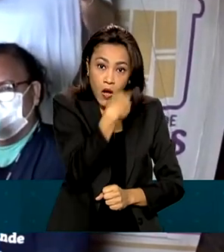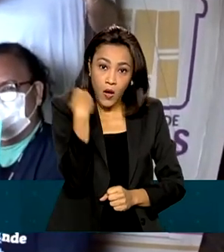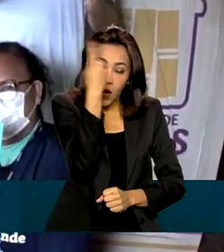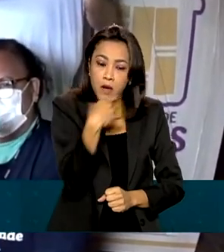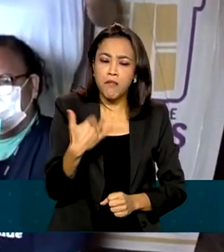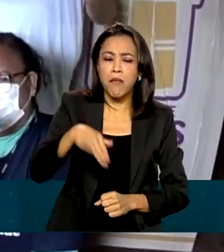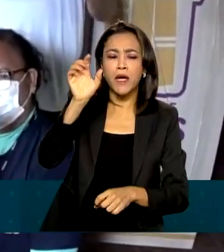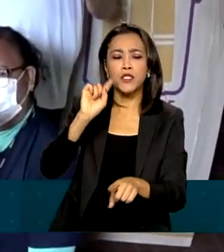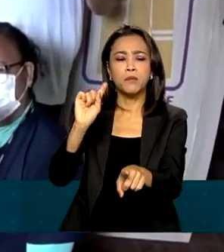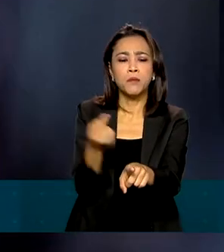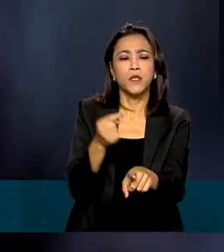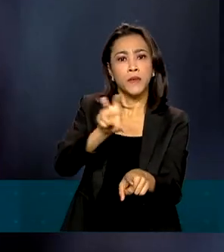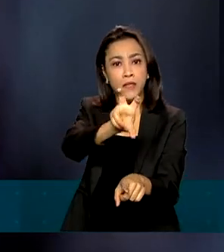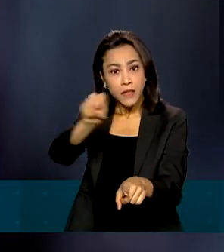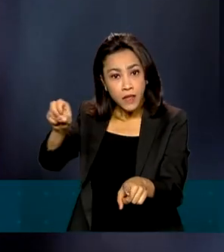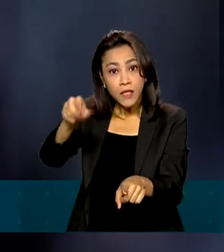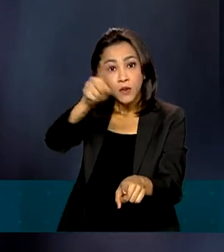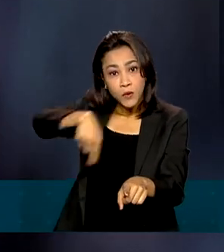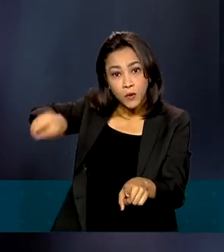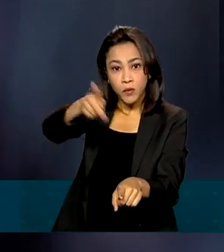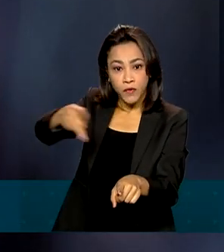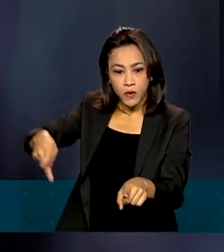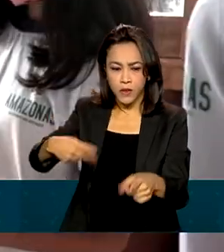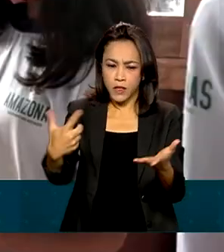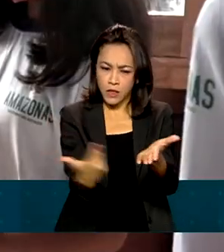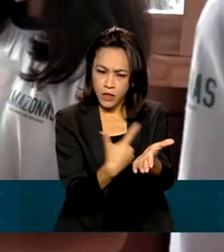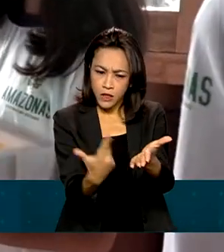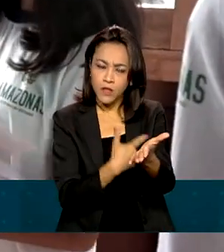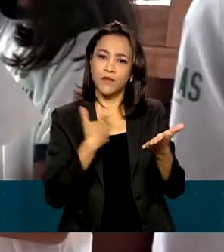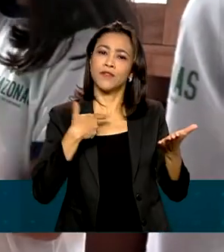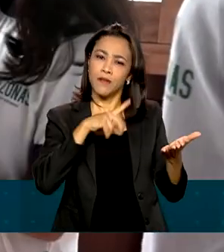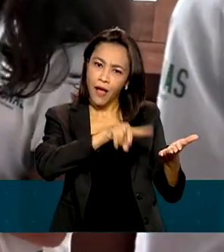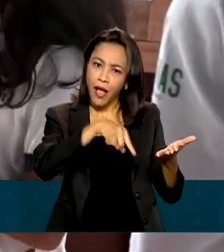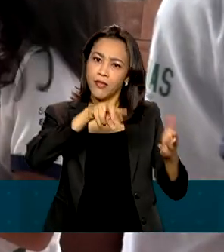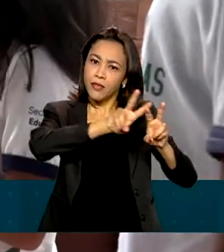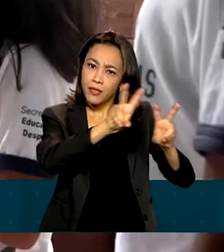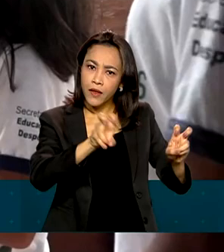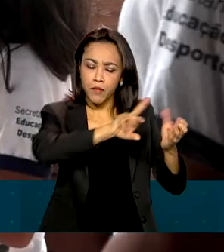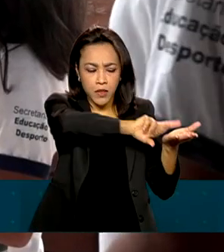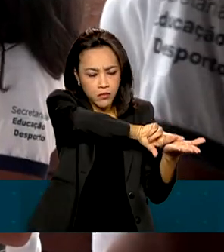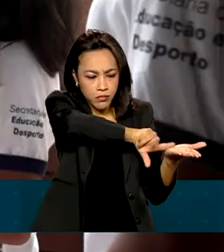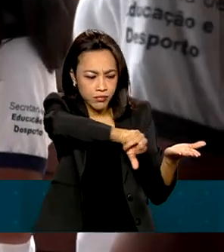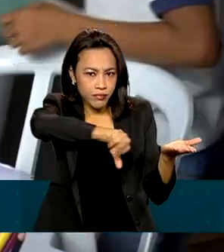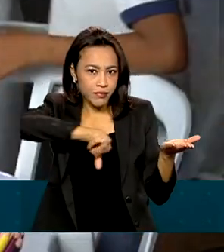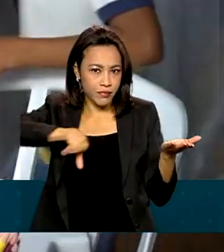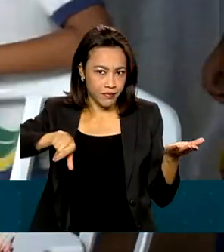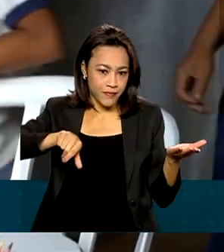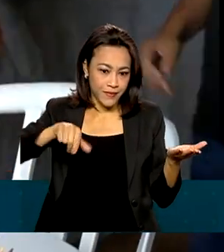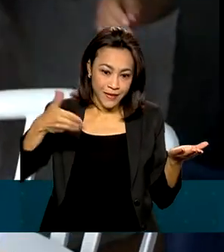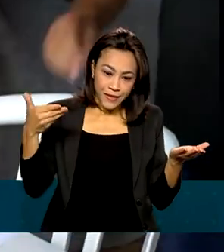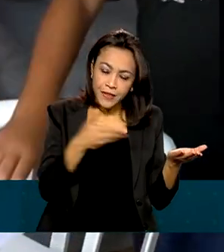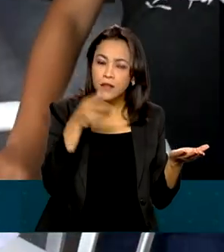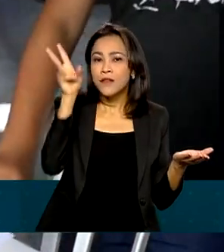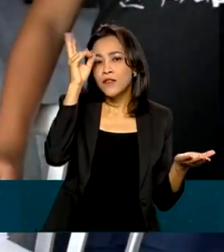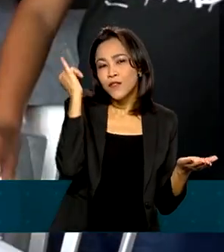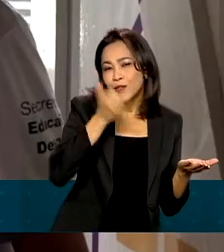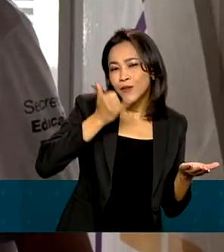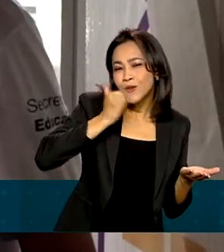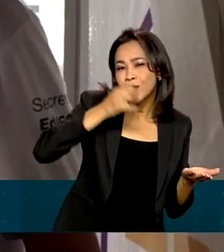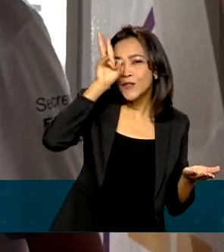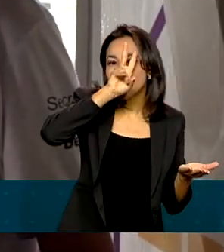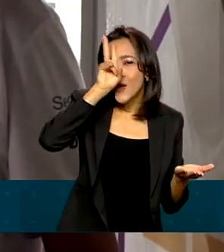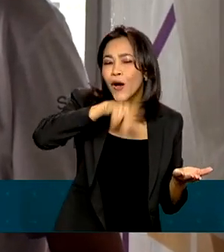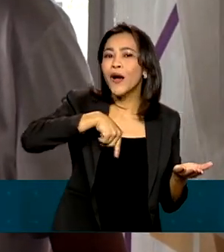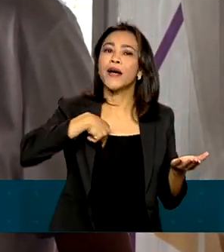.500 professores. Livros e cartilhas terão temas multidisciplinares, como história, artes